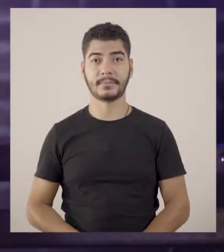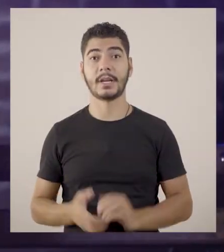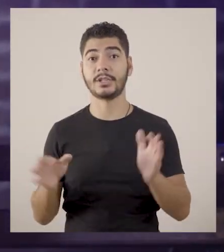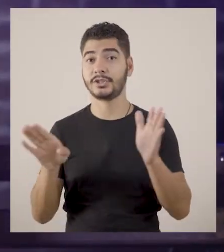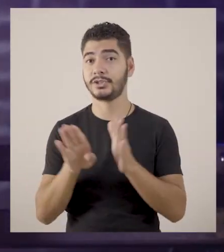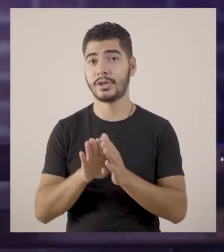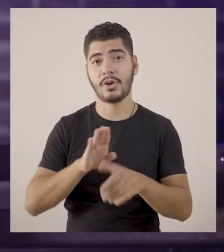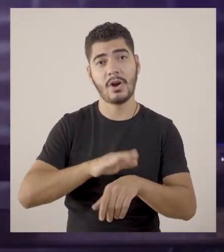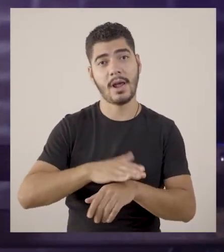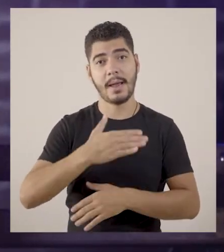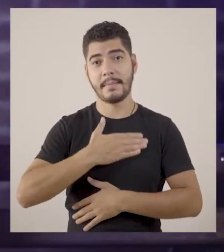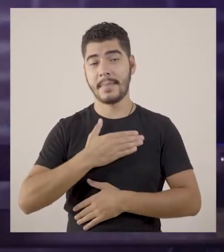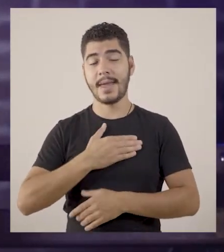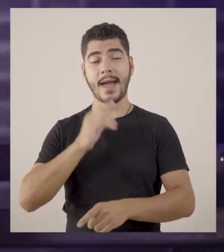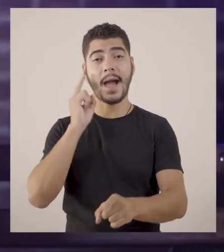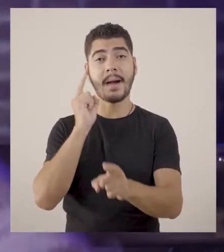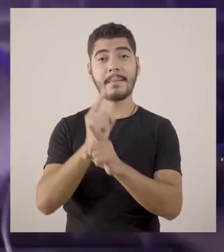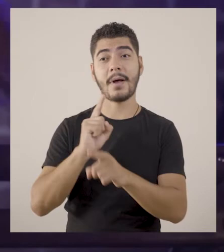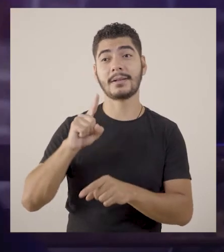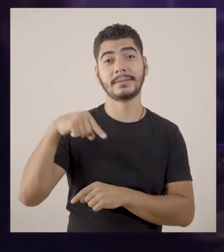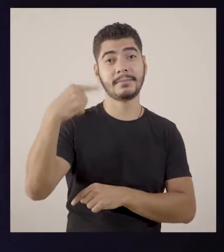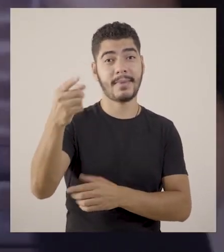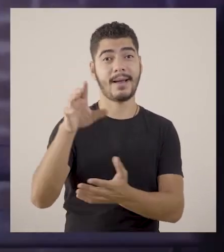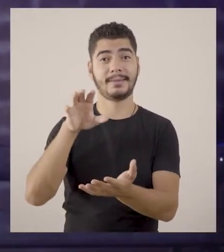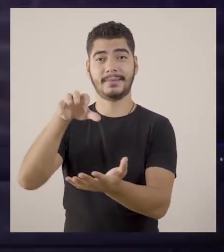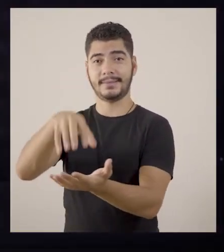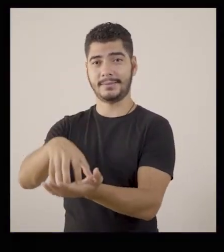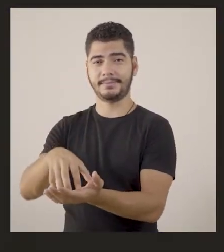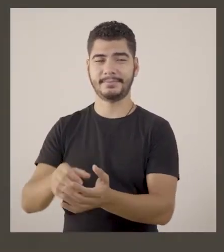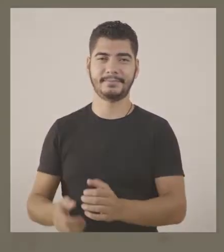Chegou a minha hora. Até a próxima estação!